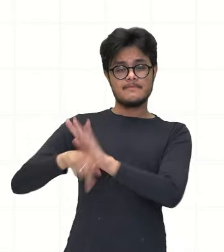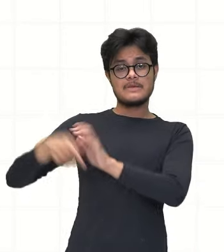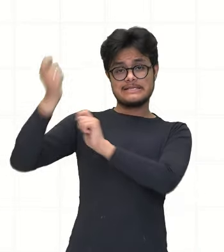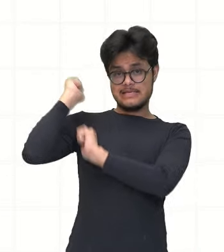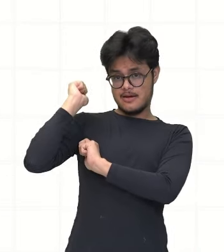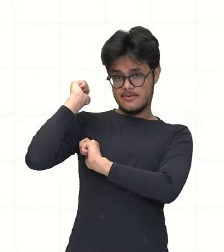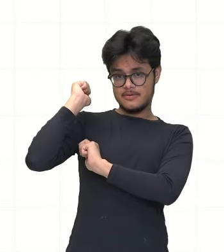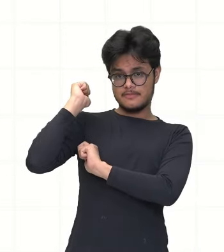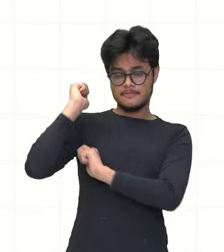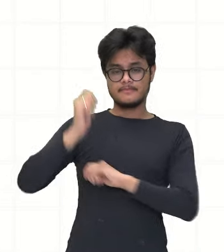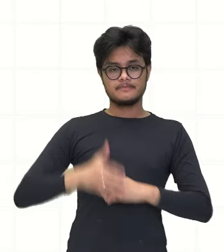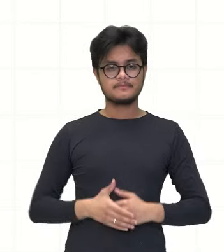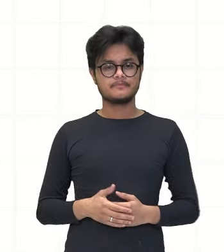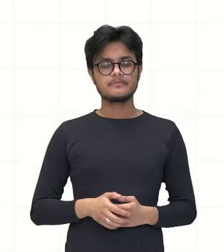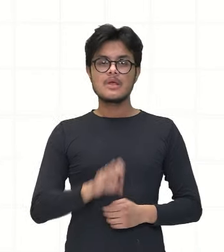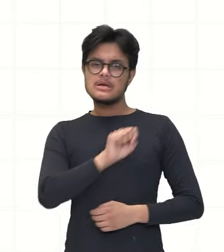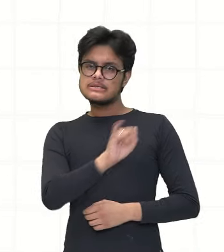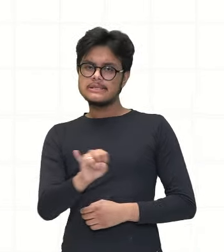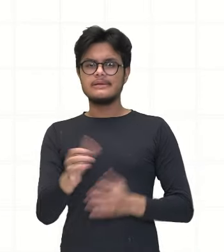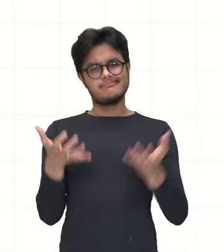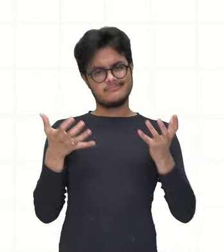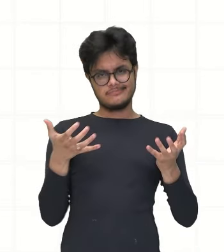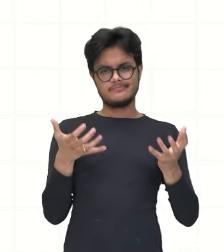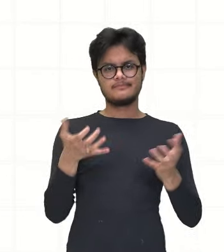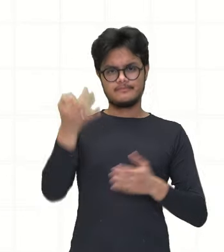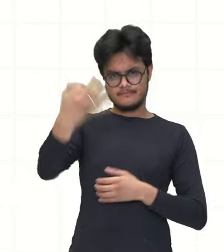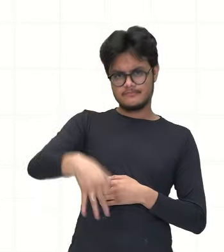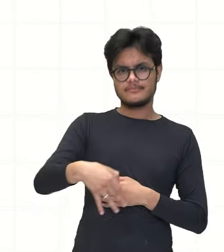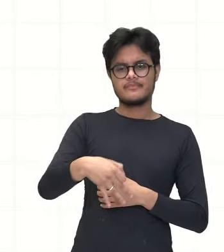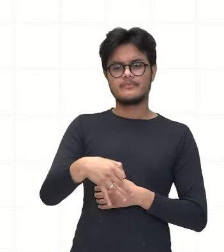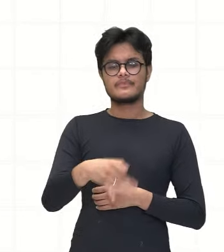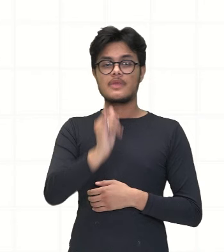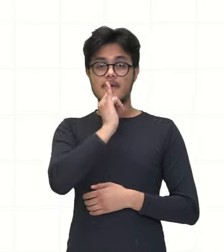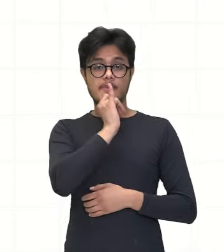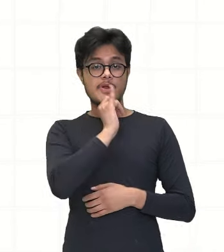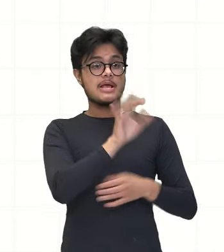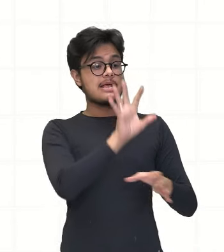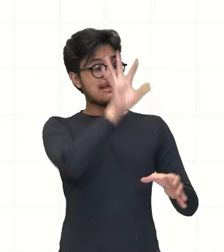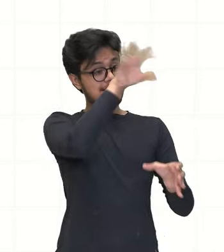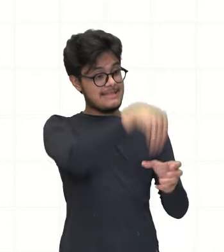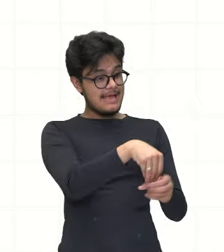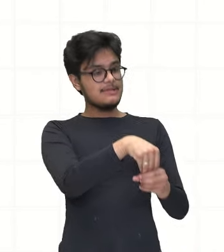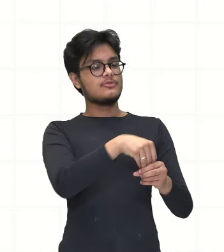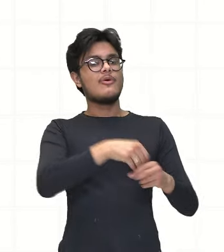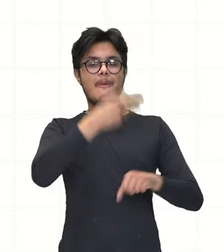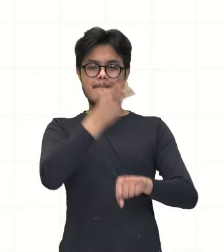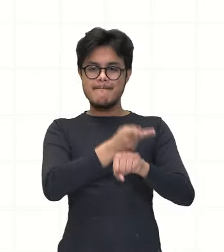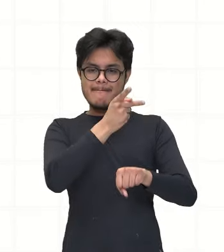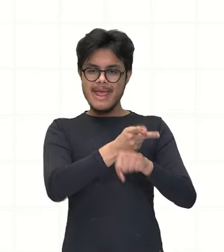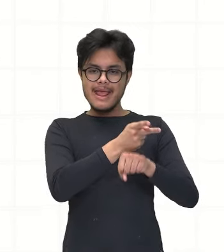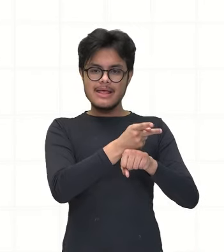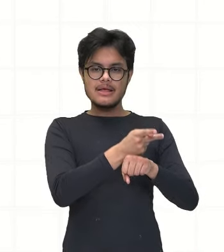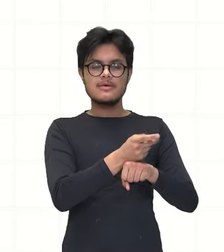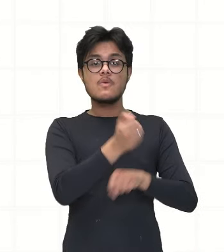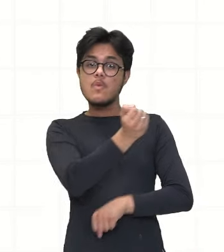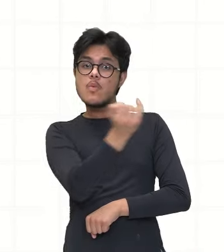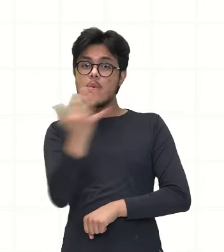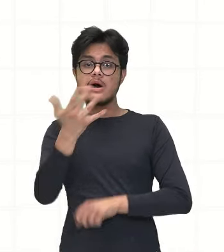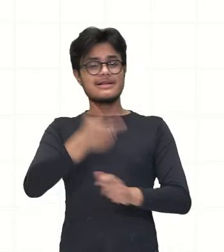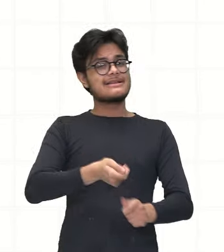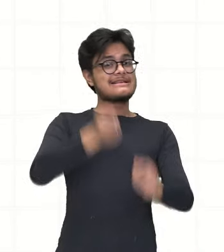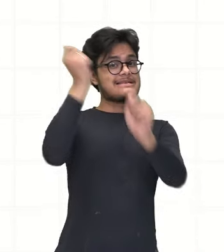Porque se eu quero colocar o restante de tijolos, eu preciso saber quantos